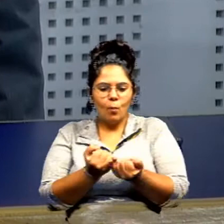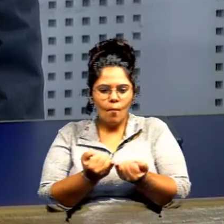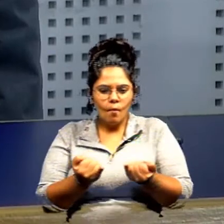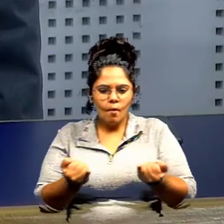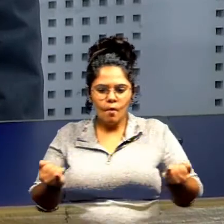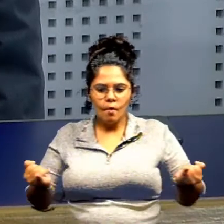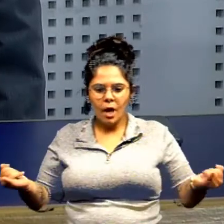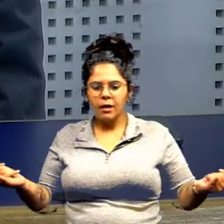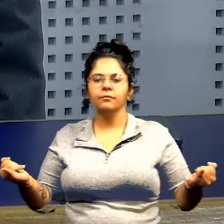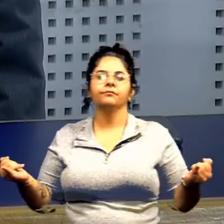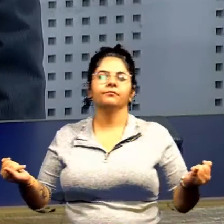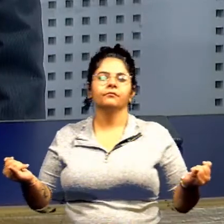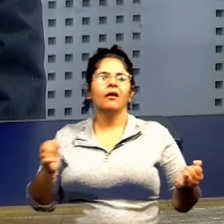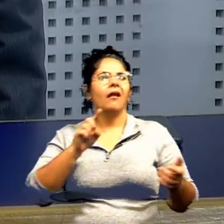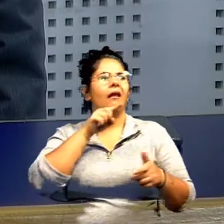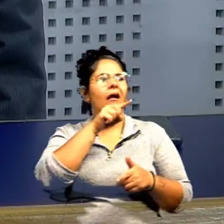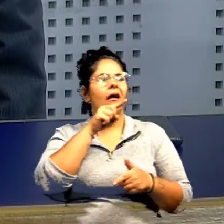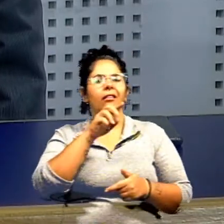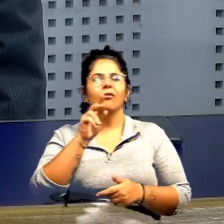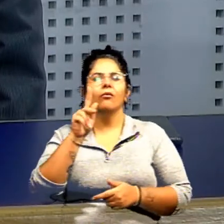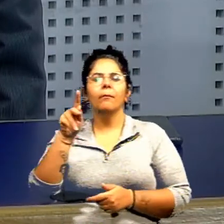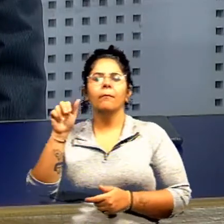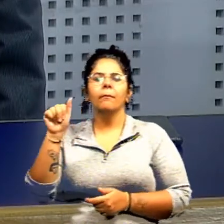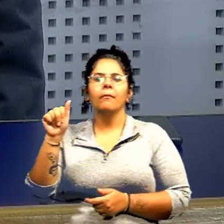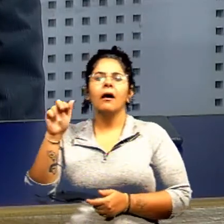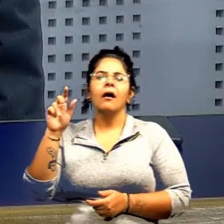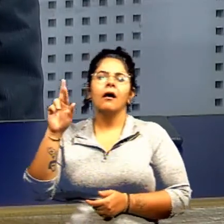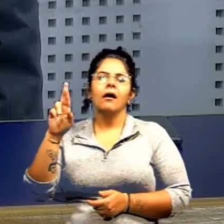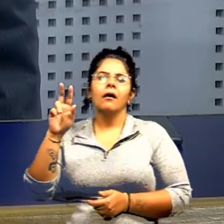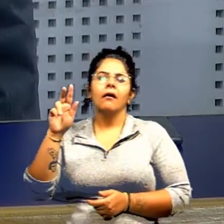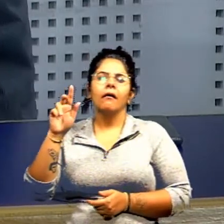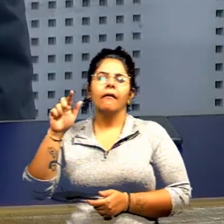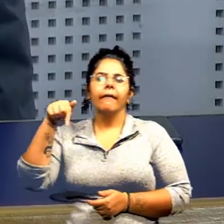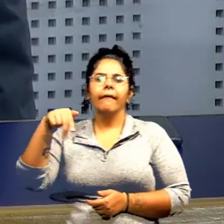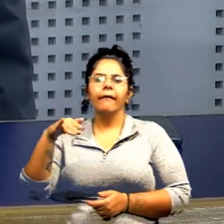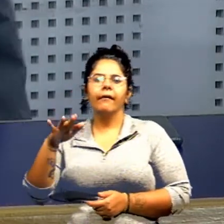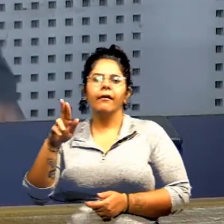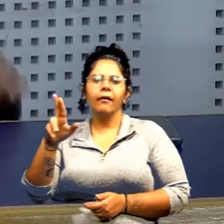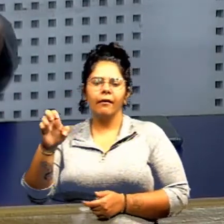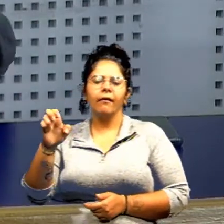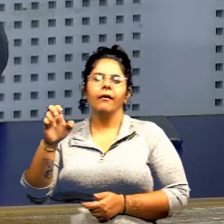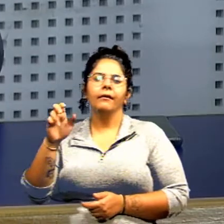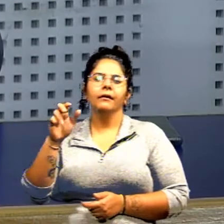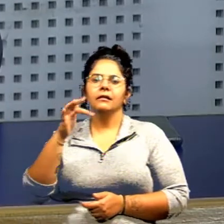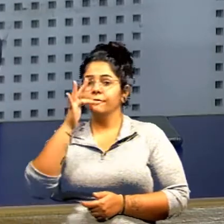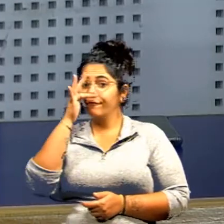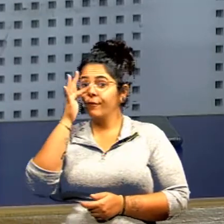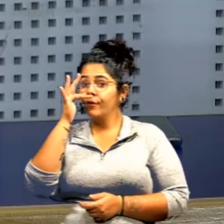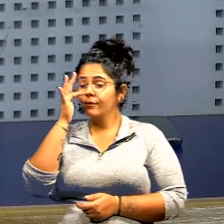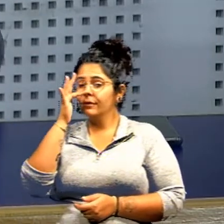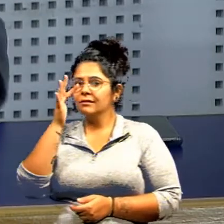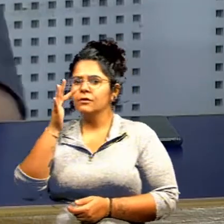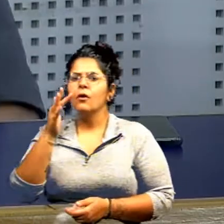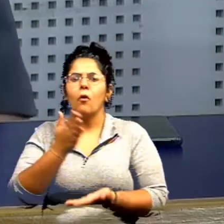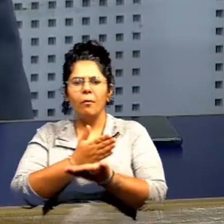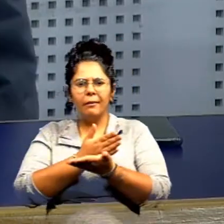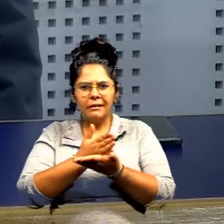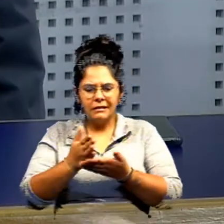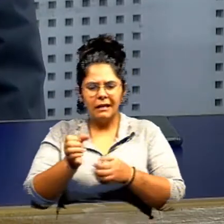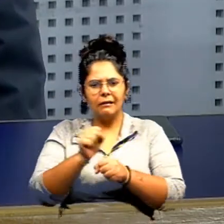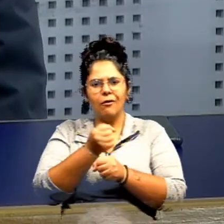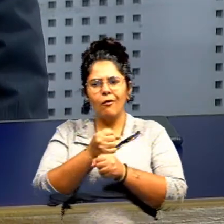lá no Parque das Flores. E essa obra já era para ter começado aproximadamente um ano atrás.